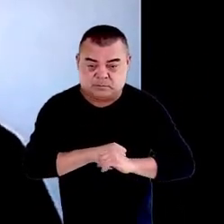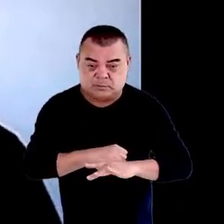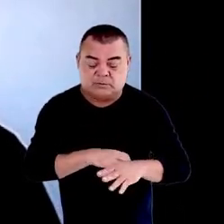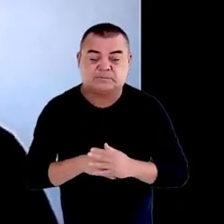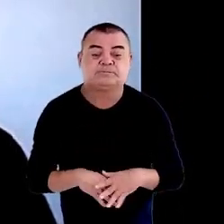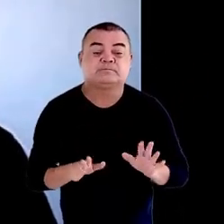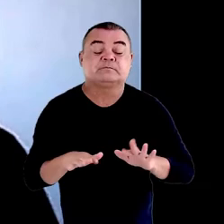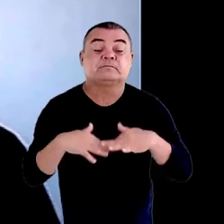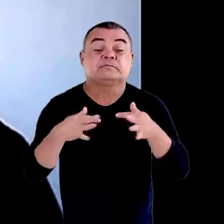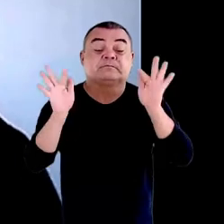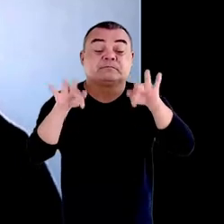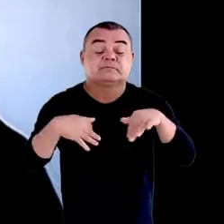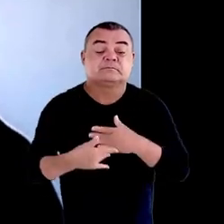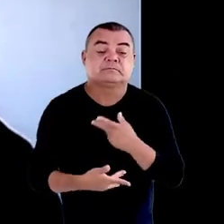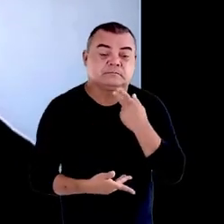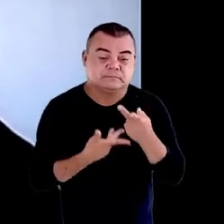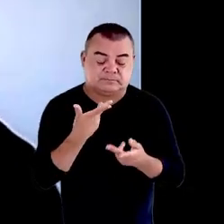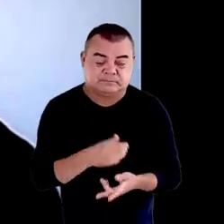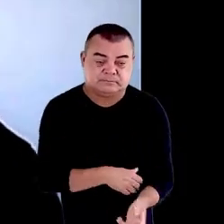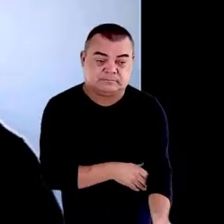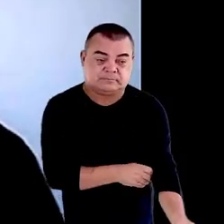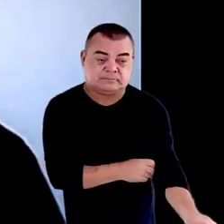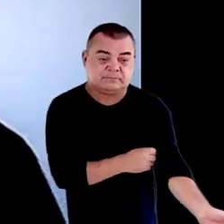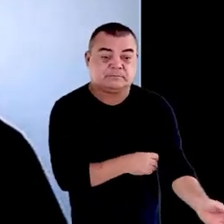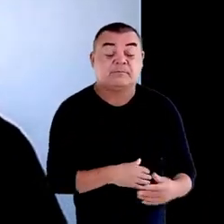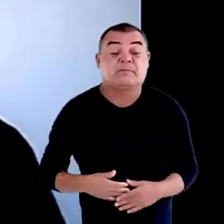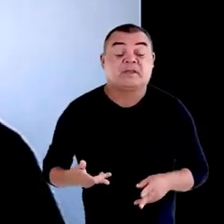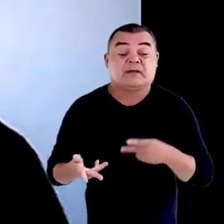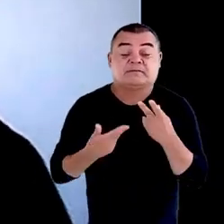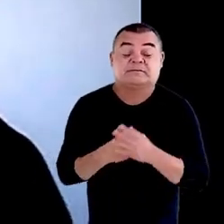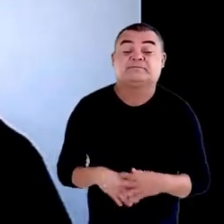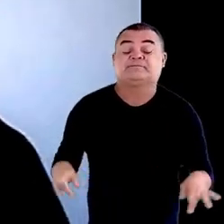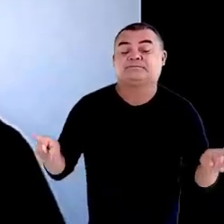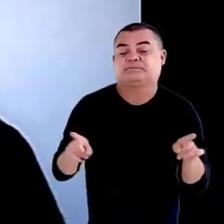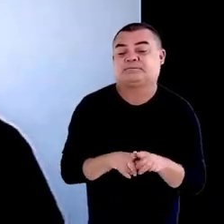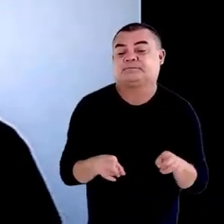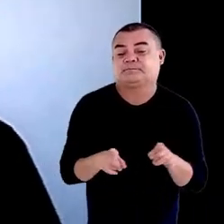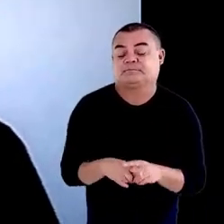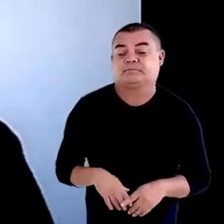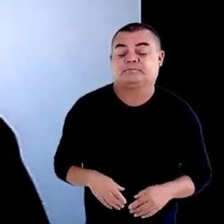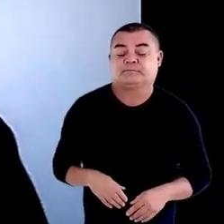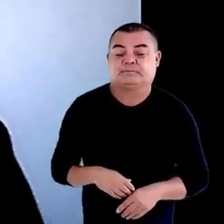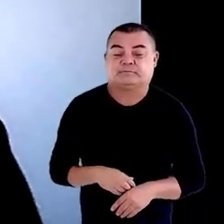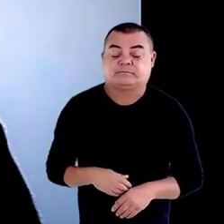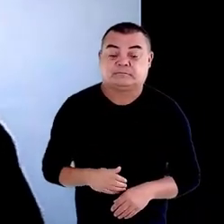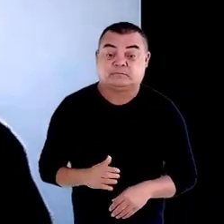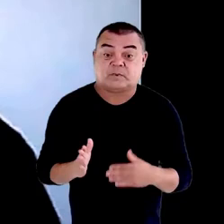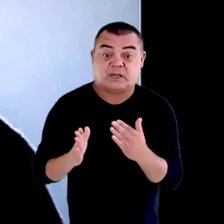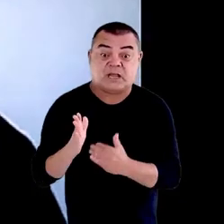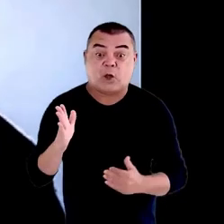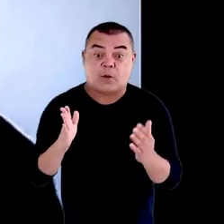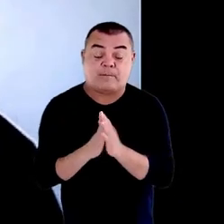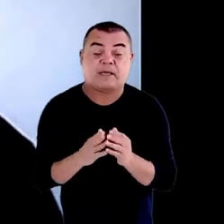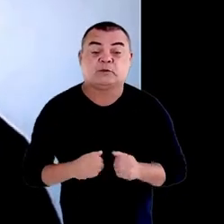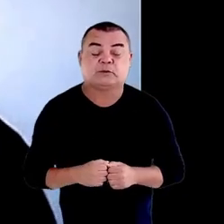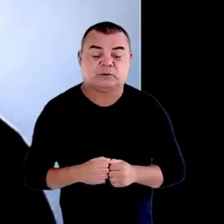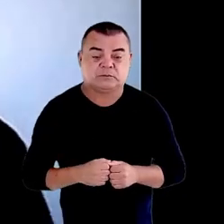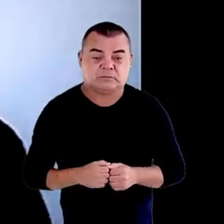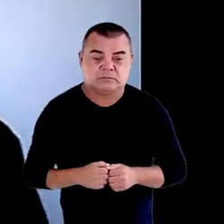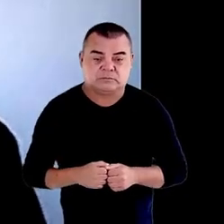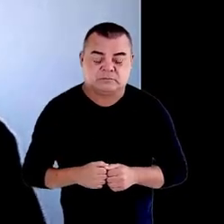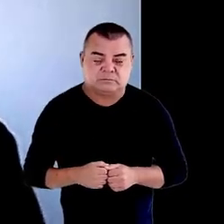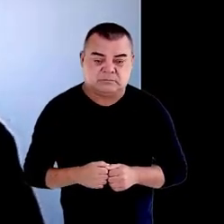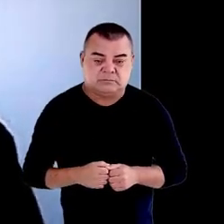finalizar a minha fala, digo também do agravamento da precarização das